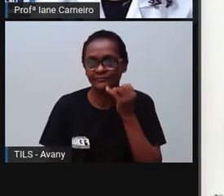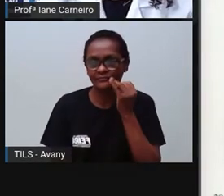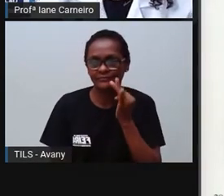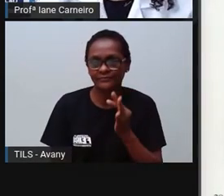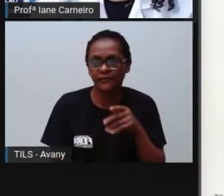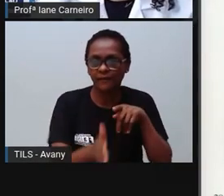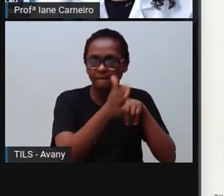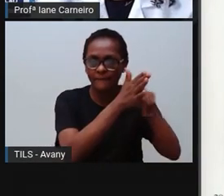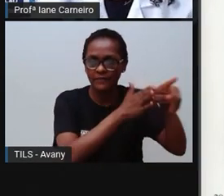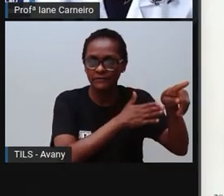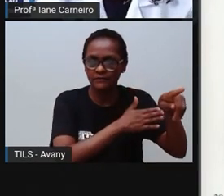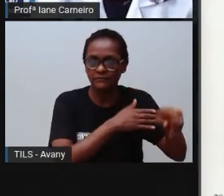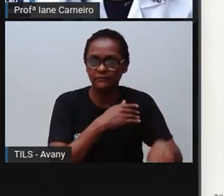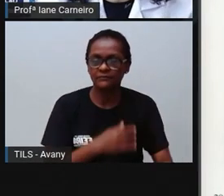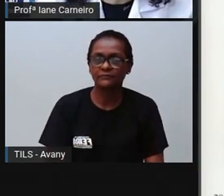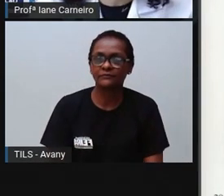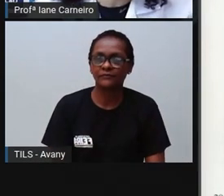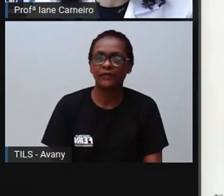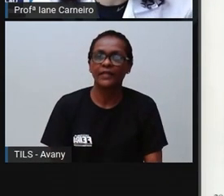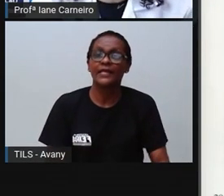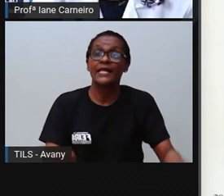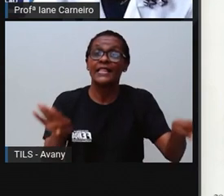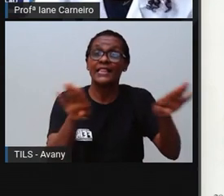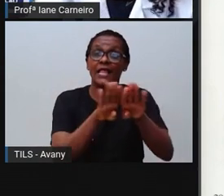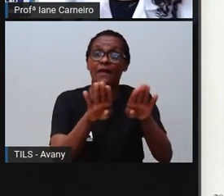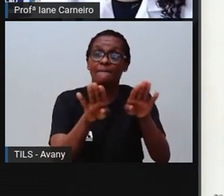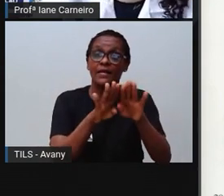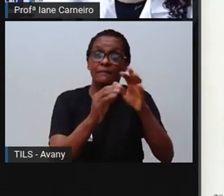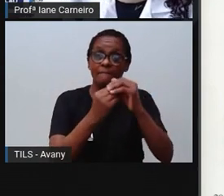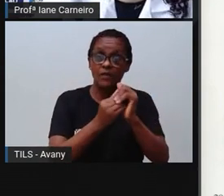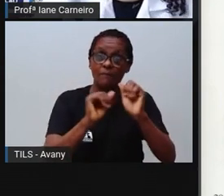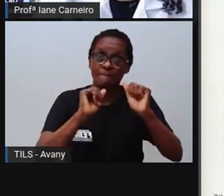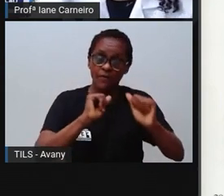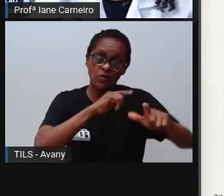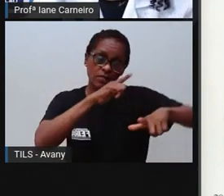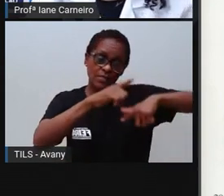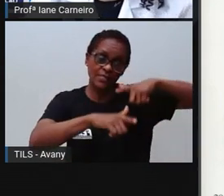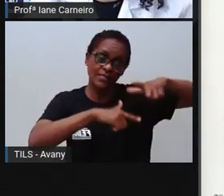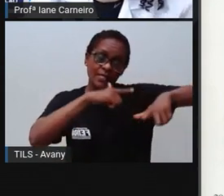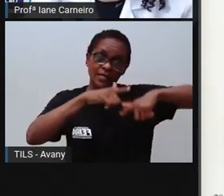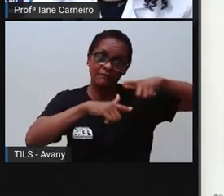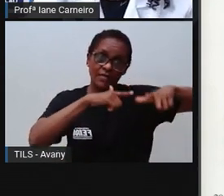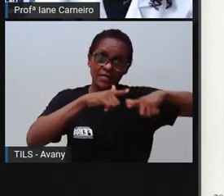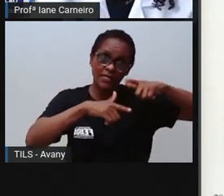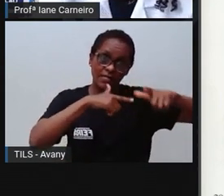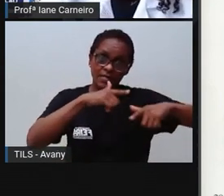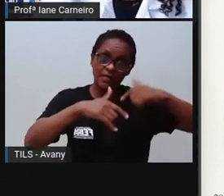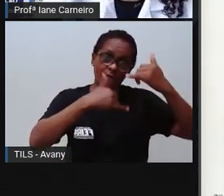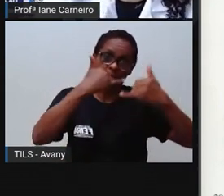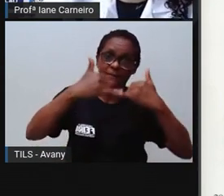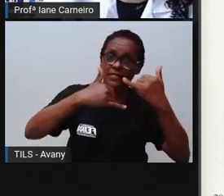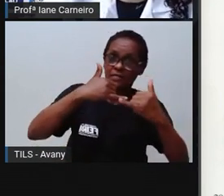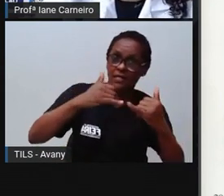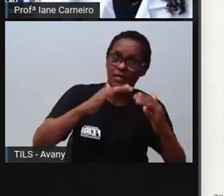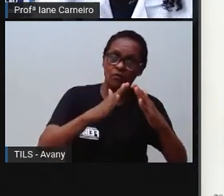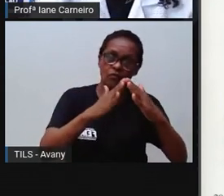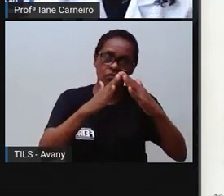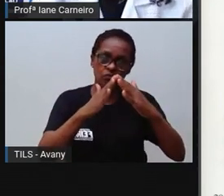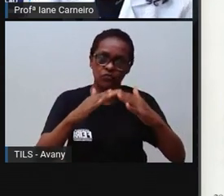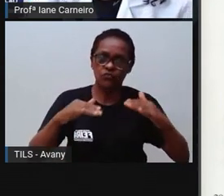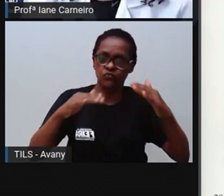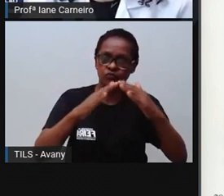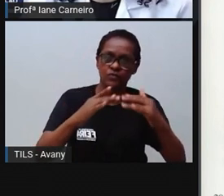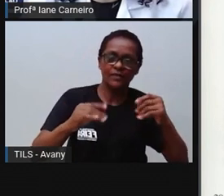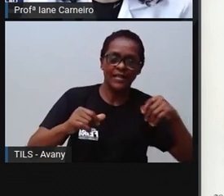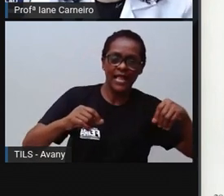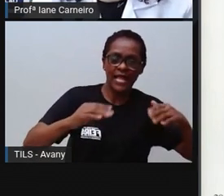As mãos servem para trabalhar. Podes construir um boneco de neve, um castelo de areia, uma